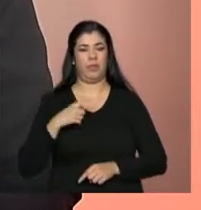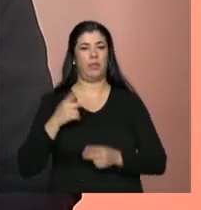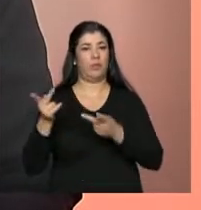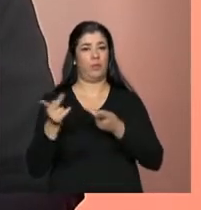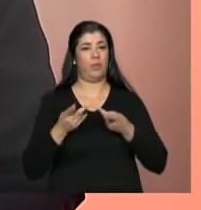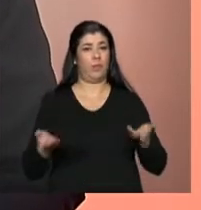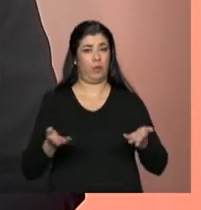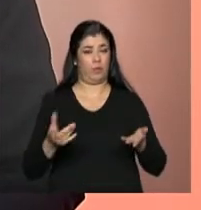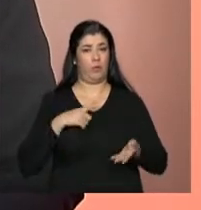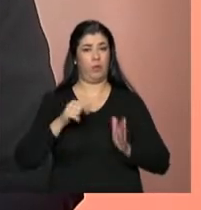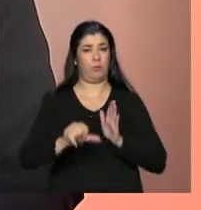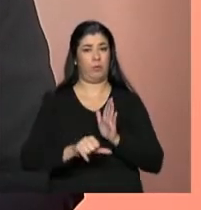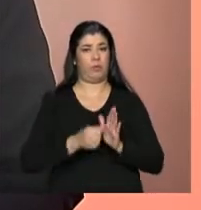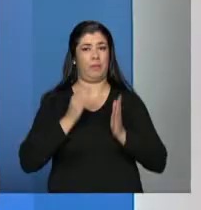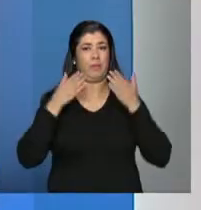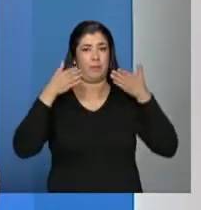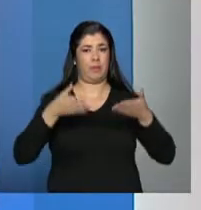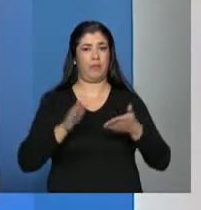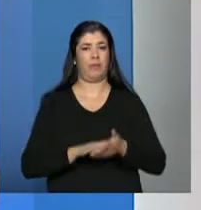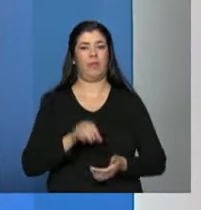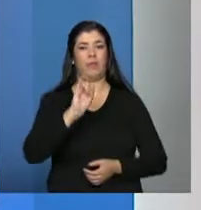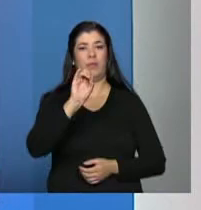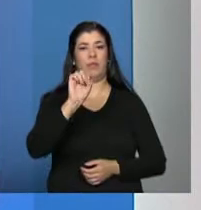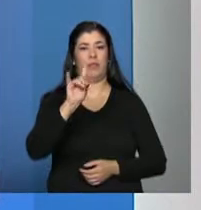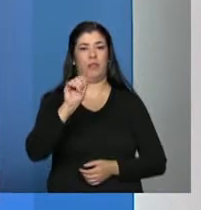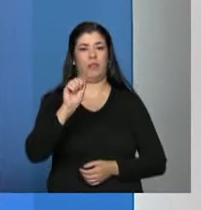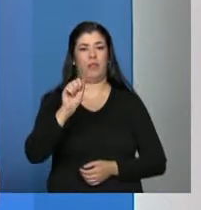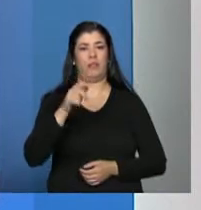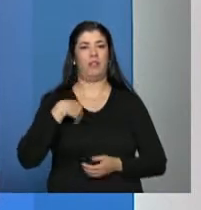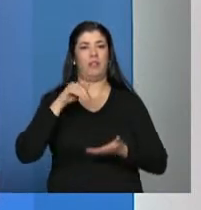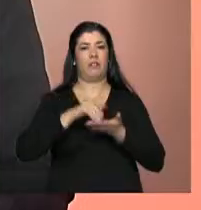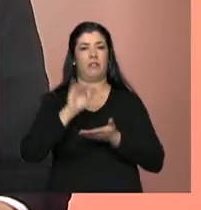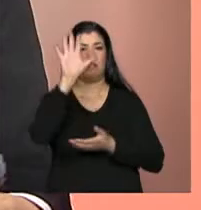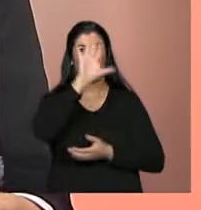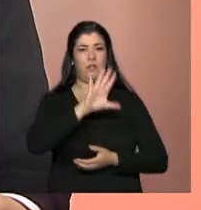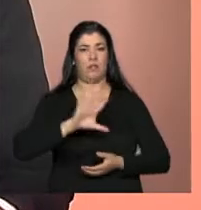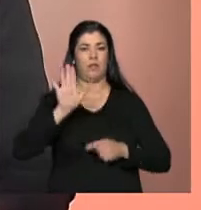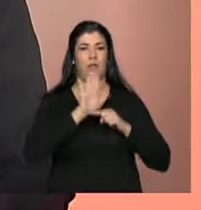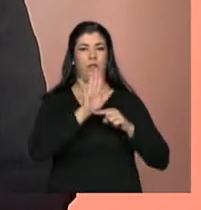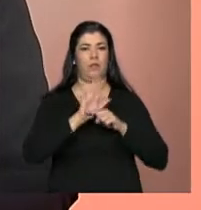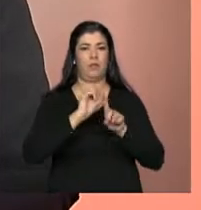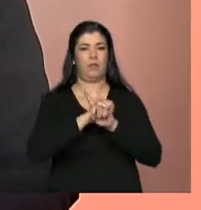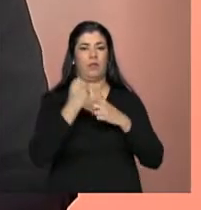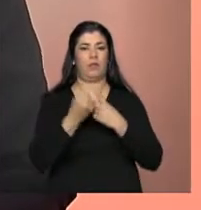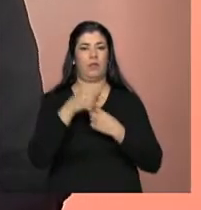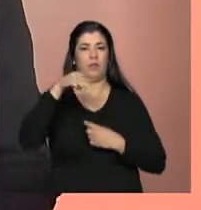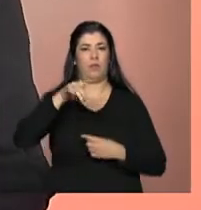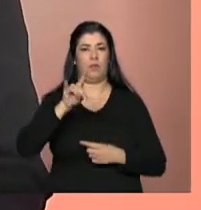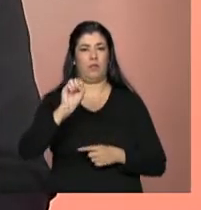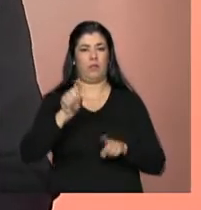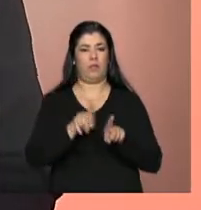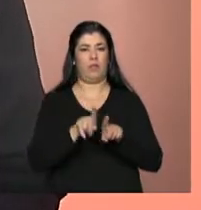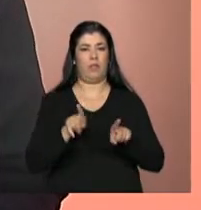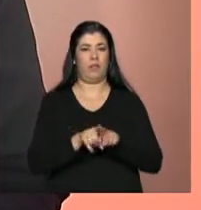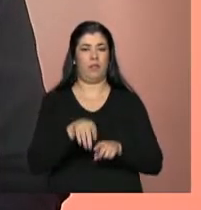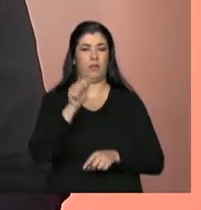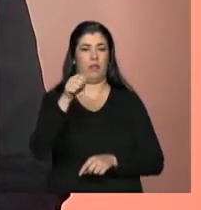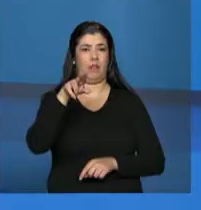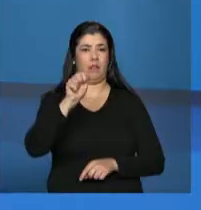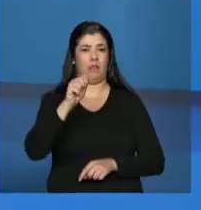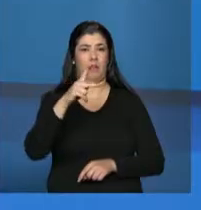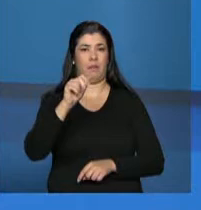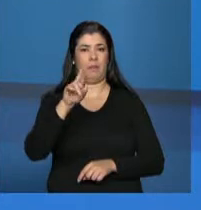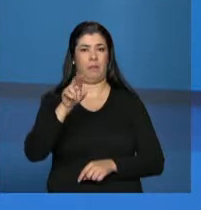convidadas deste primeiro bloco são Ieda Castro, Secretária Nacional de Assistência Social do MDS, e Ana Paula Gonçalves,